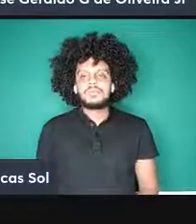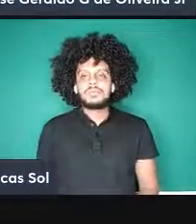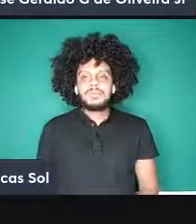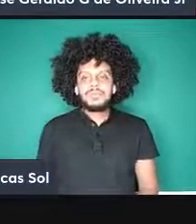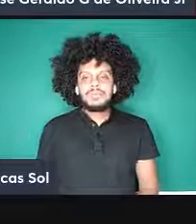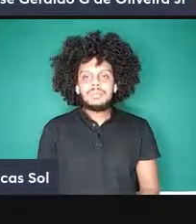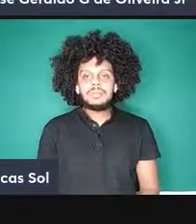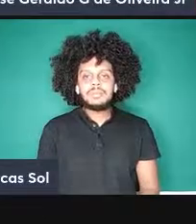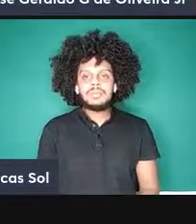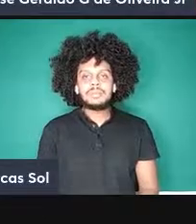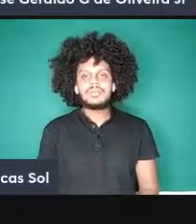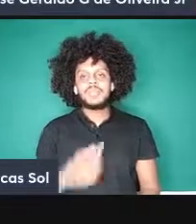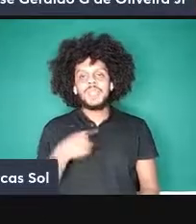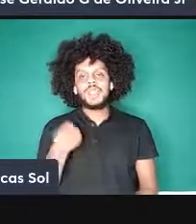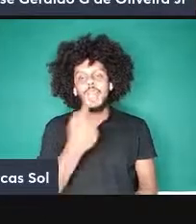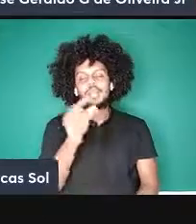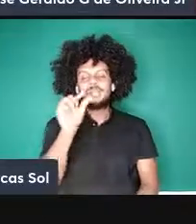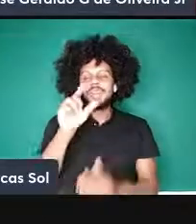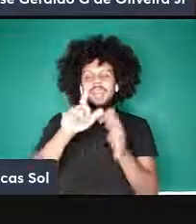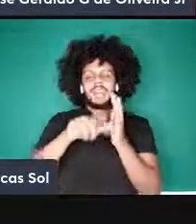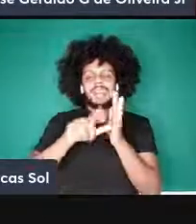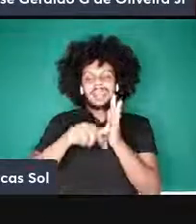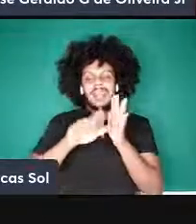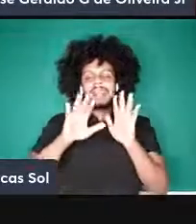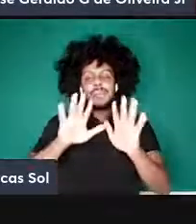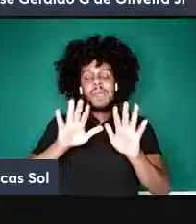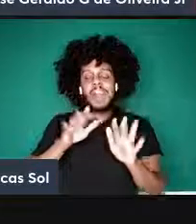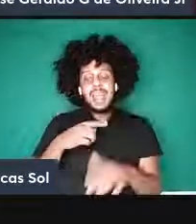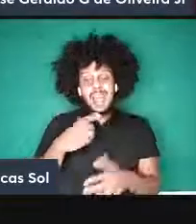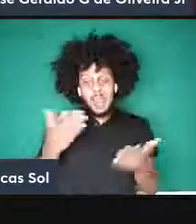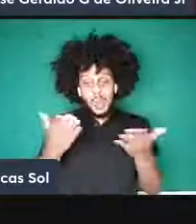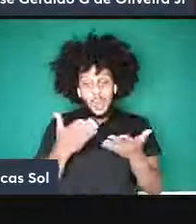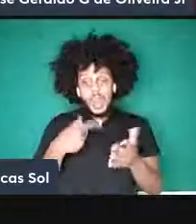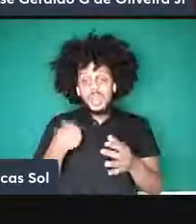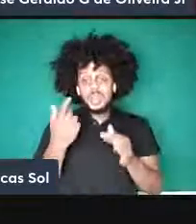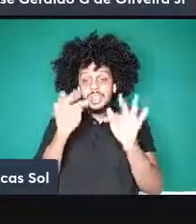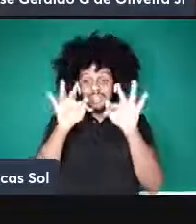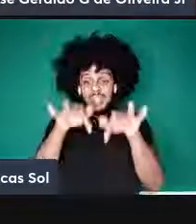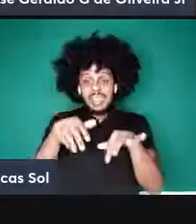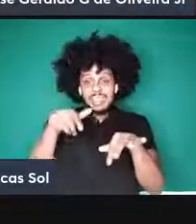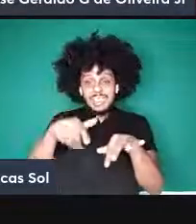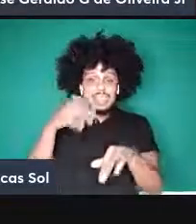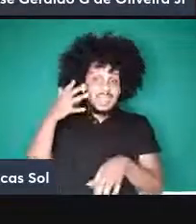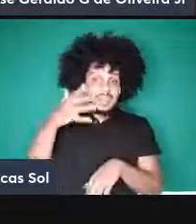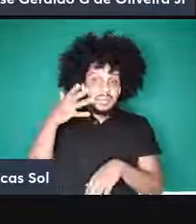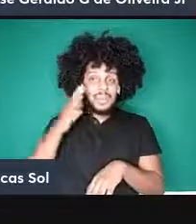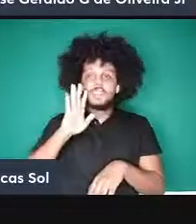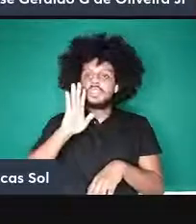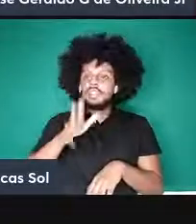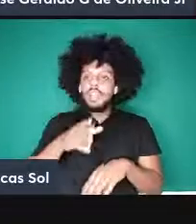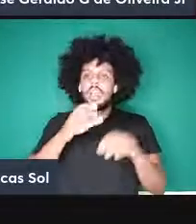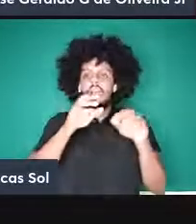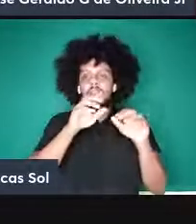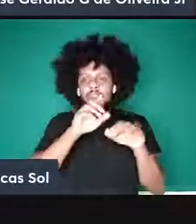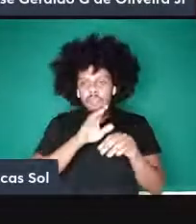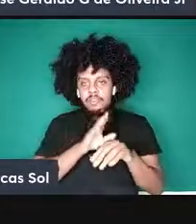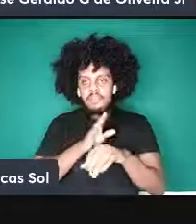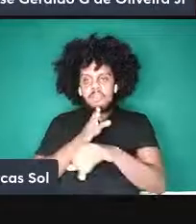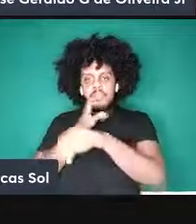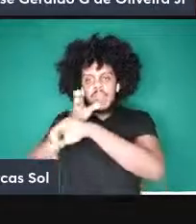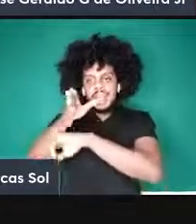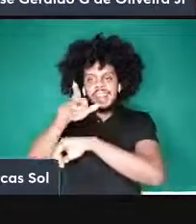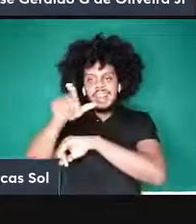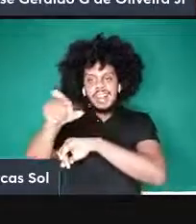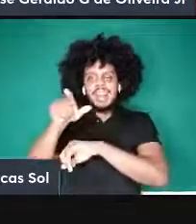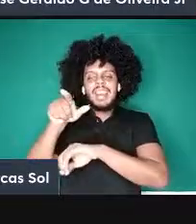pouquinho atrasados mas vamos encerrar aqui e vamos já para a sessão de trabalhos eu gostei acho que